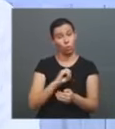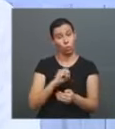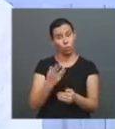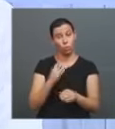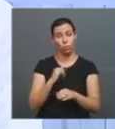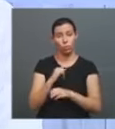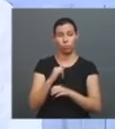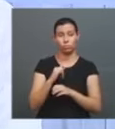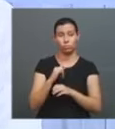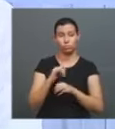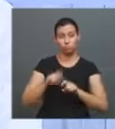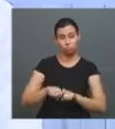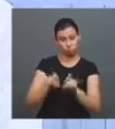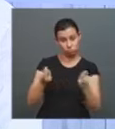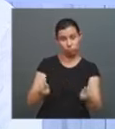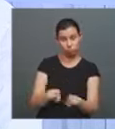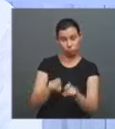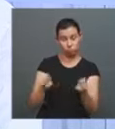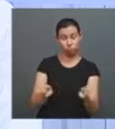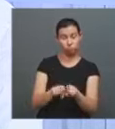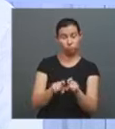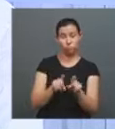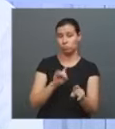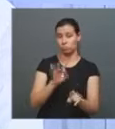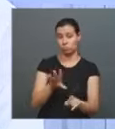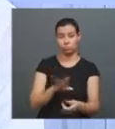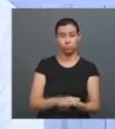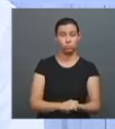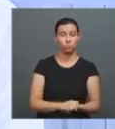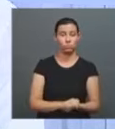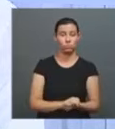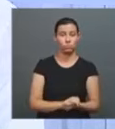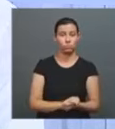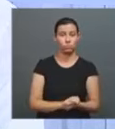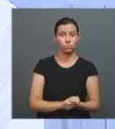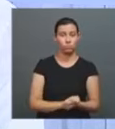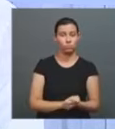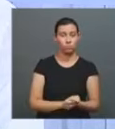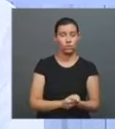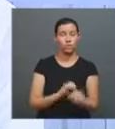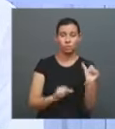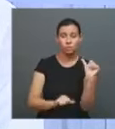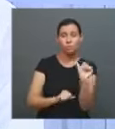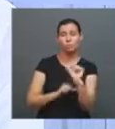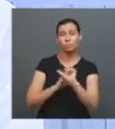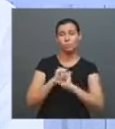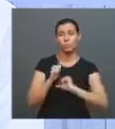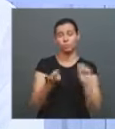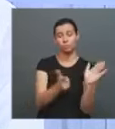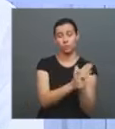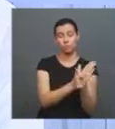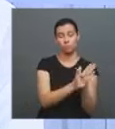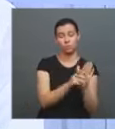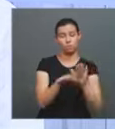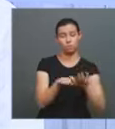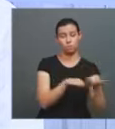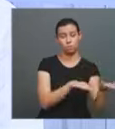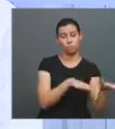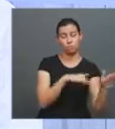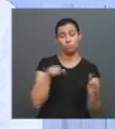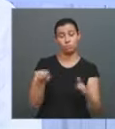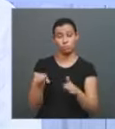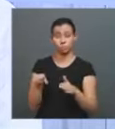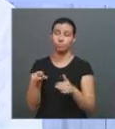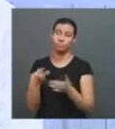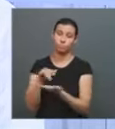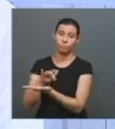traz um notebook e trabalha só com isso. Então, está tendo essa migração do papel para o digital. Claro,